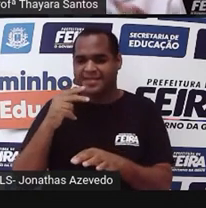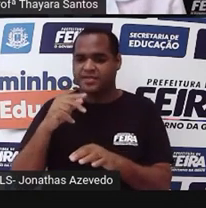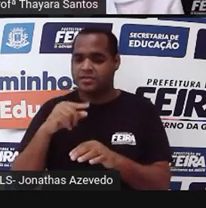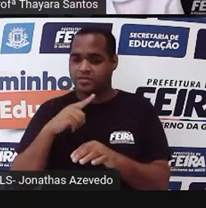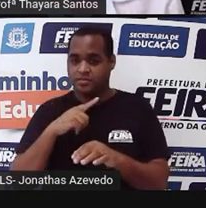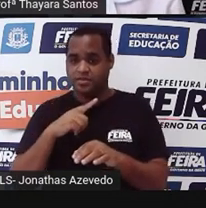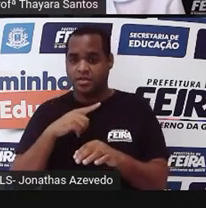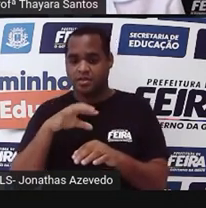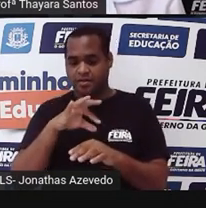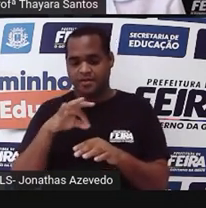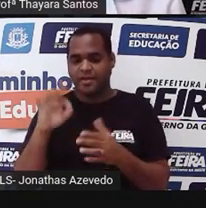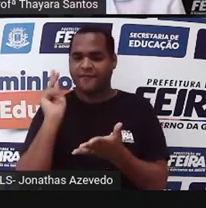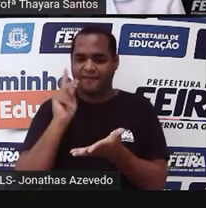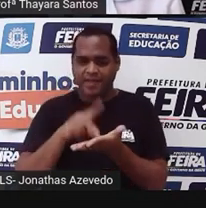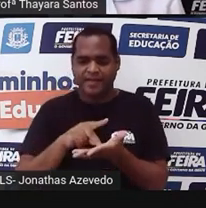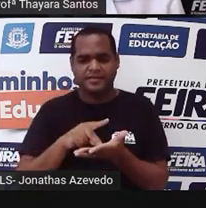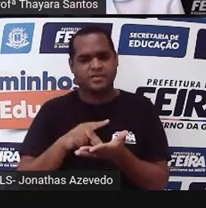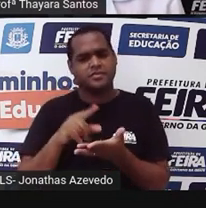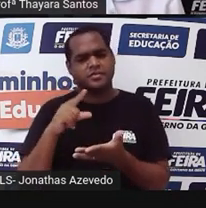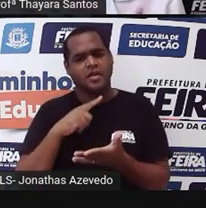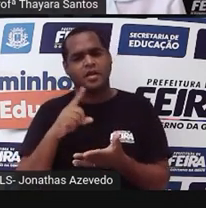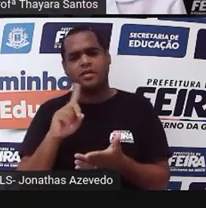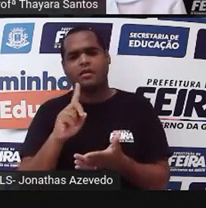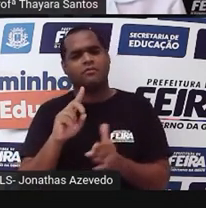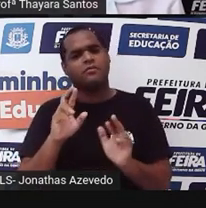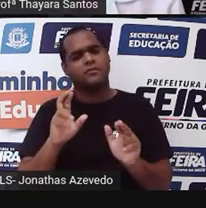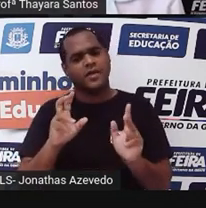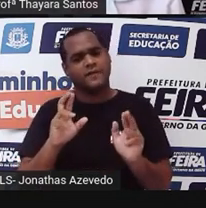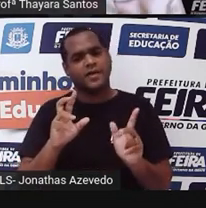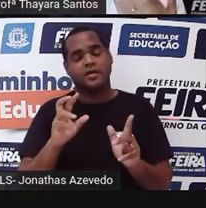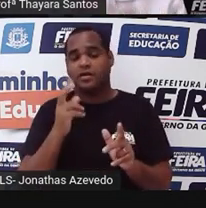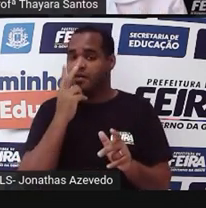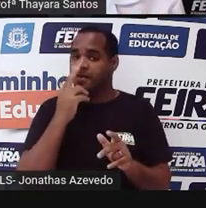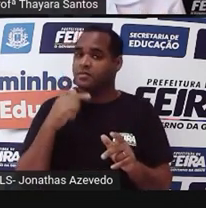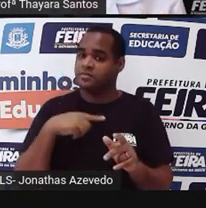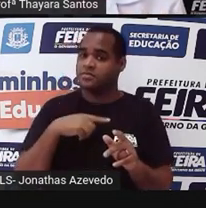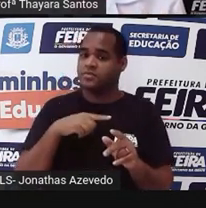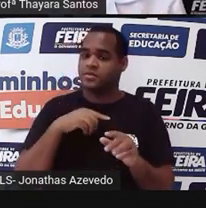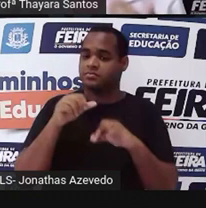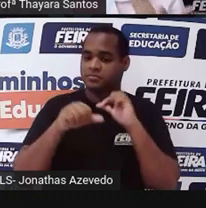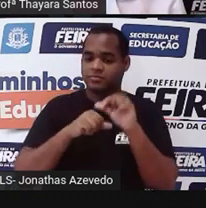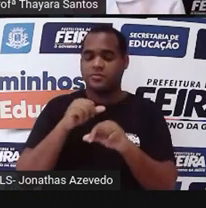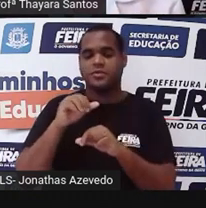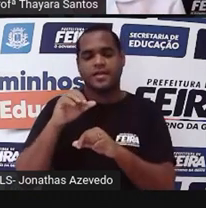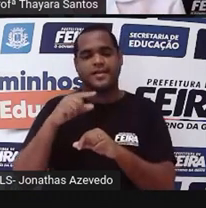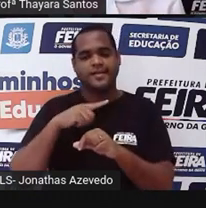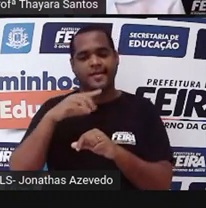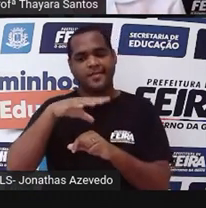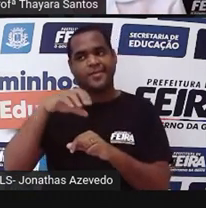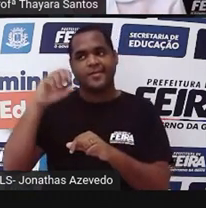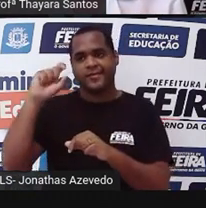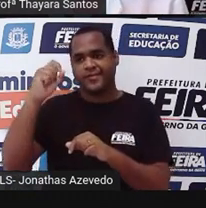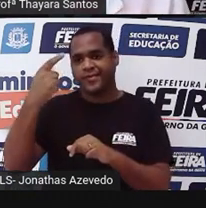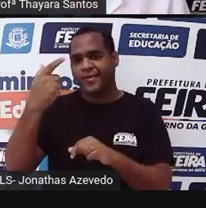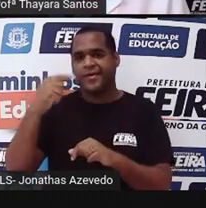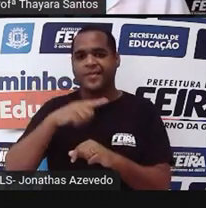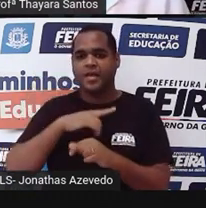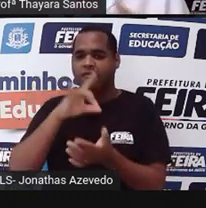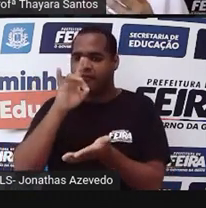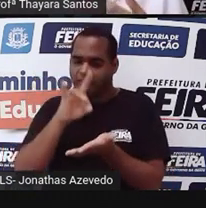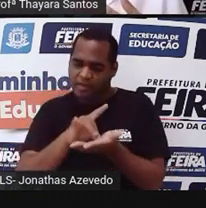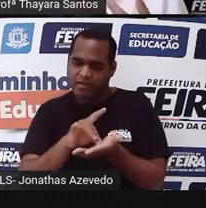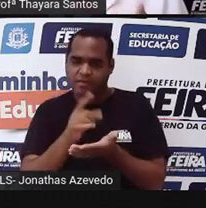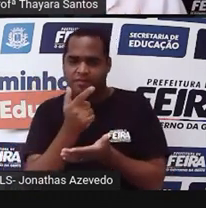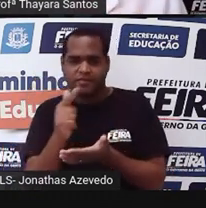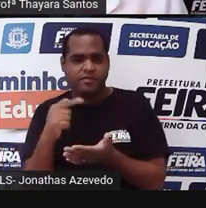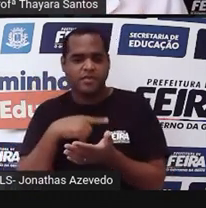elas não têm tecido verdadeiro. Elas têm algumas características de planta, elas fazem fotossíntese, mas elas não formam tecidos verdadeiros.